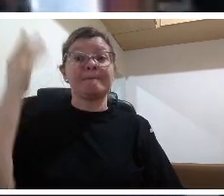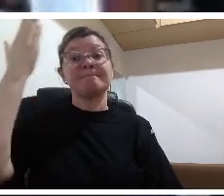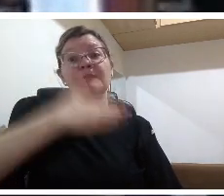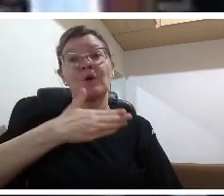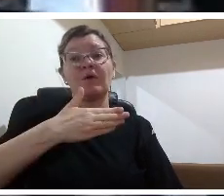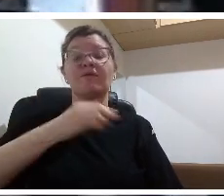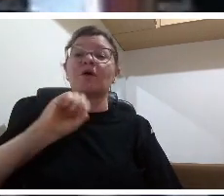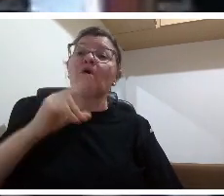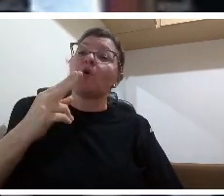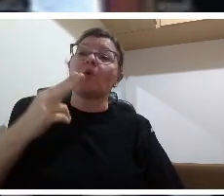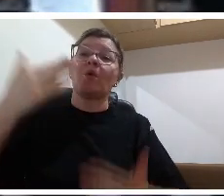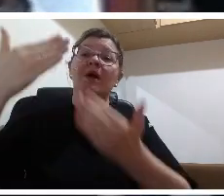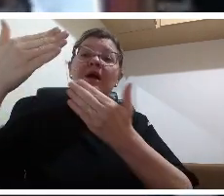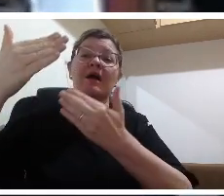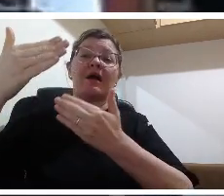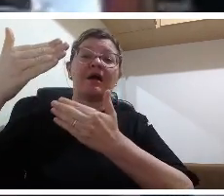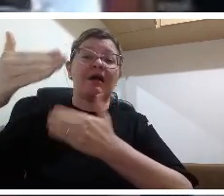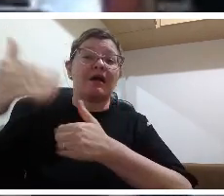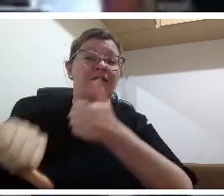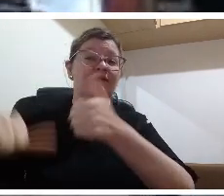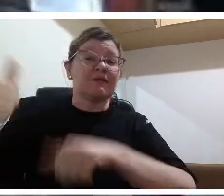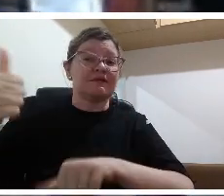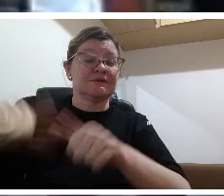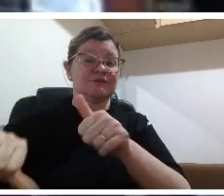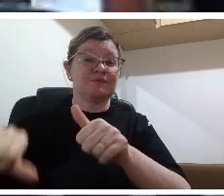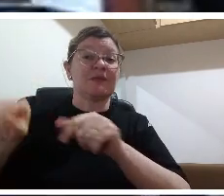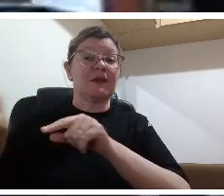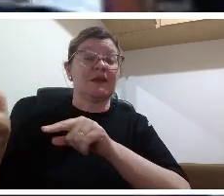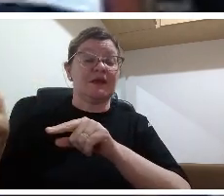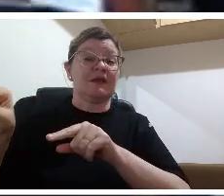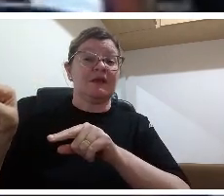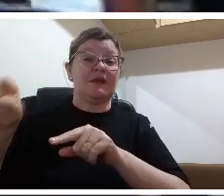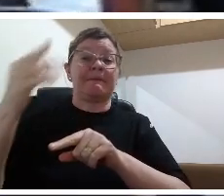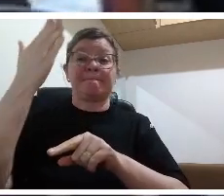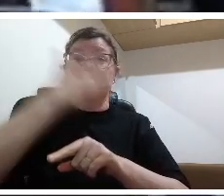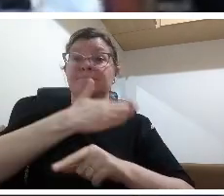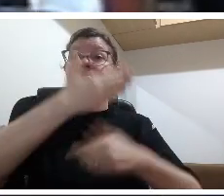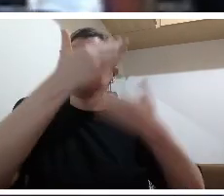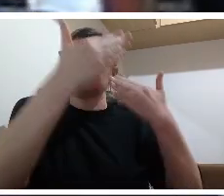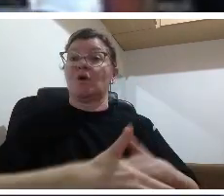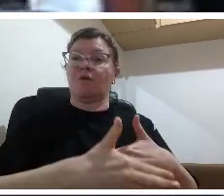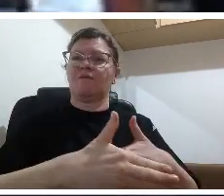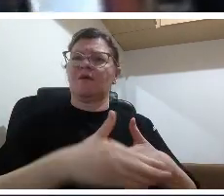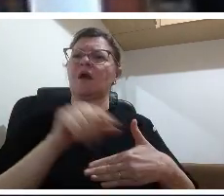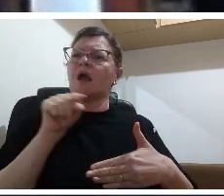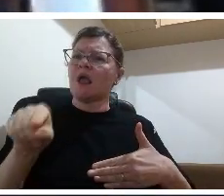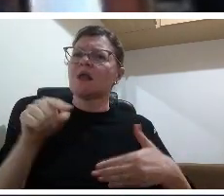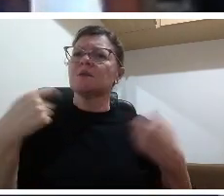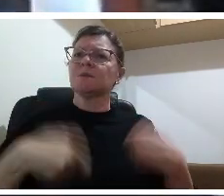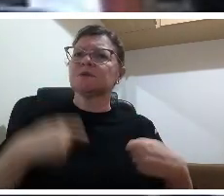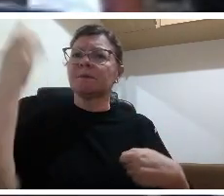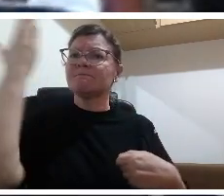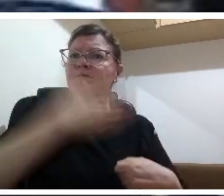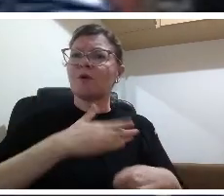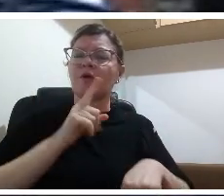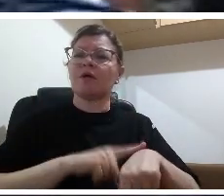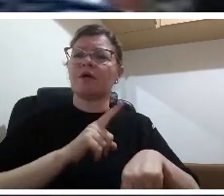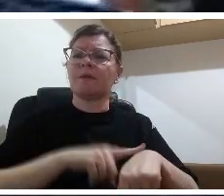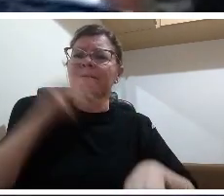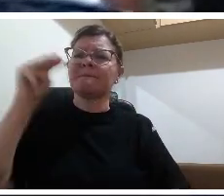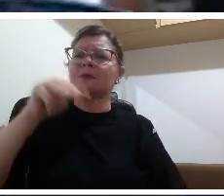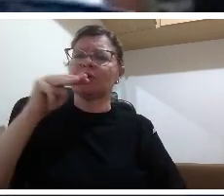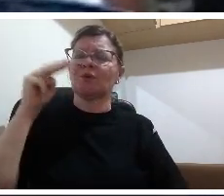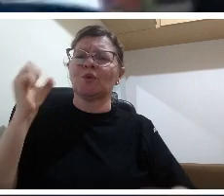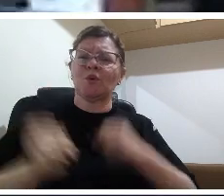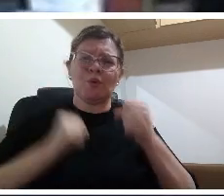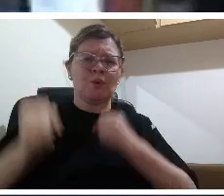e chegará em primeiro lugar ou em último e ele vai correndo para provar que ele é capaz mas aquele que